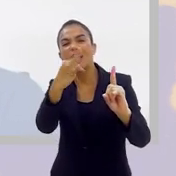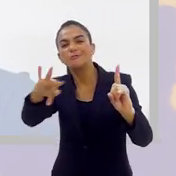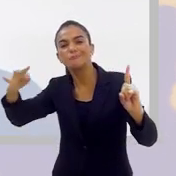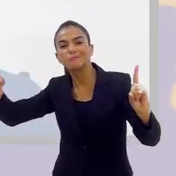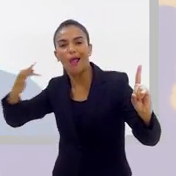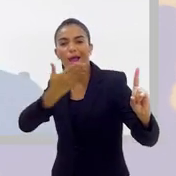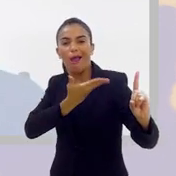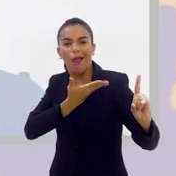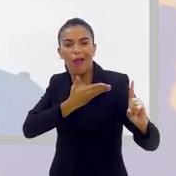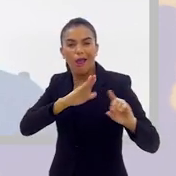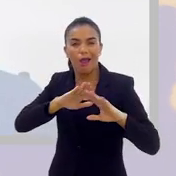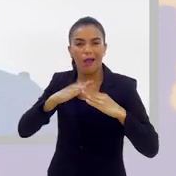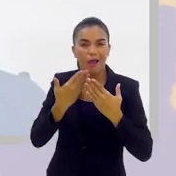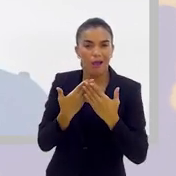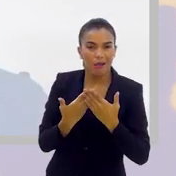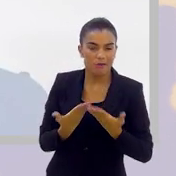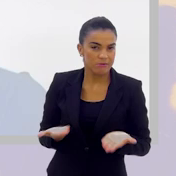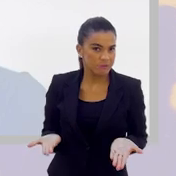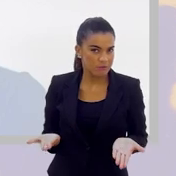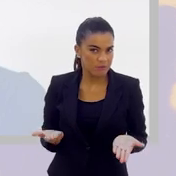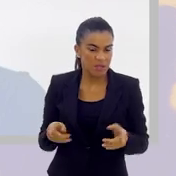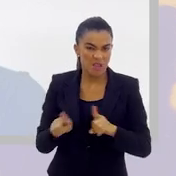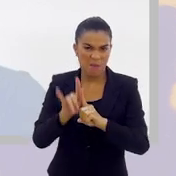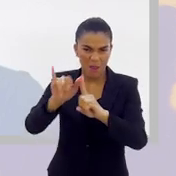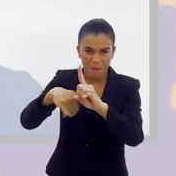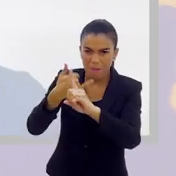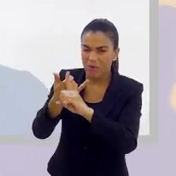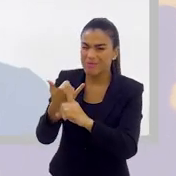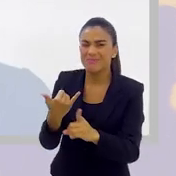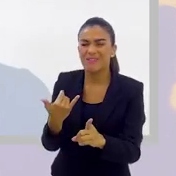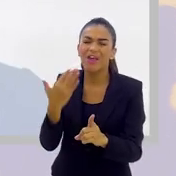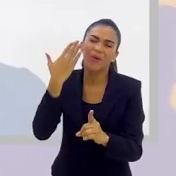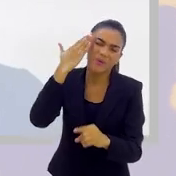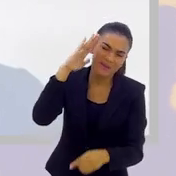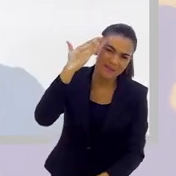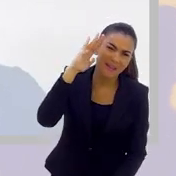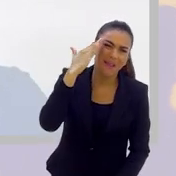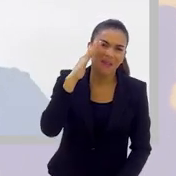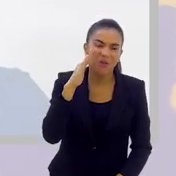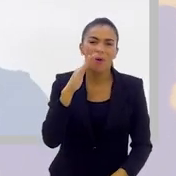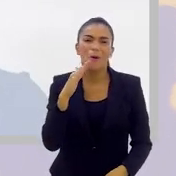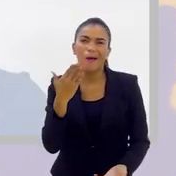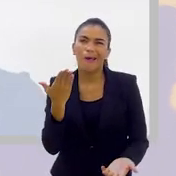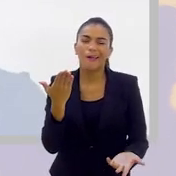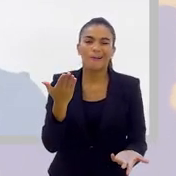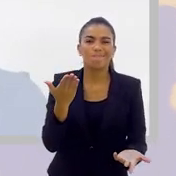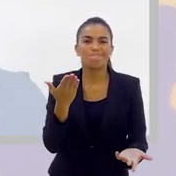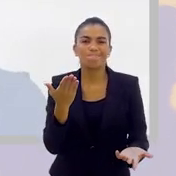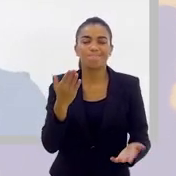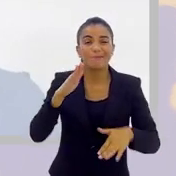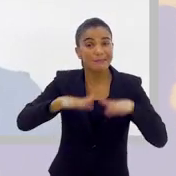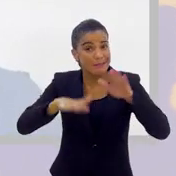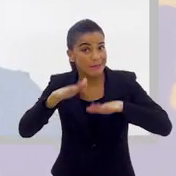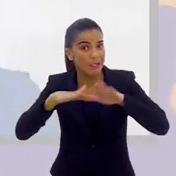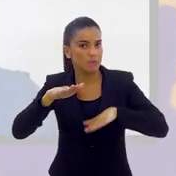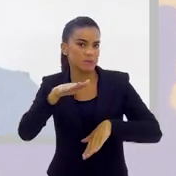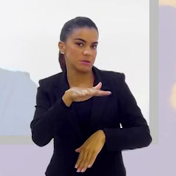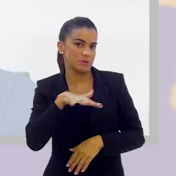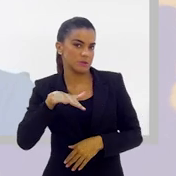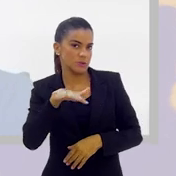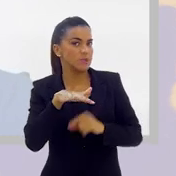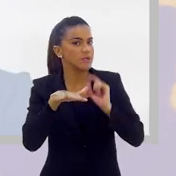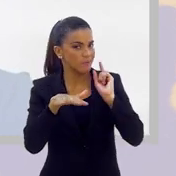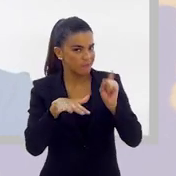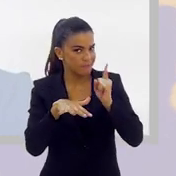machucar meus companheiros de sala de aula, e essa história de bullying também. Eu entendo que é um negócio que pode até mesmo, dependendo da